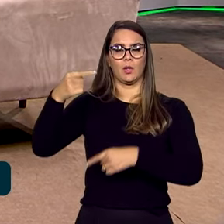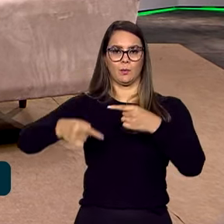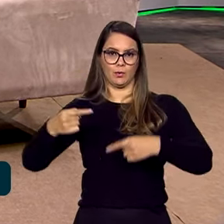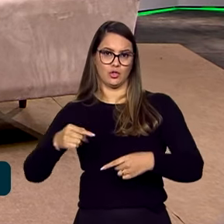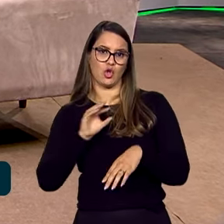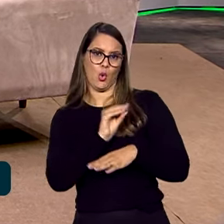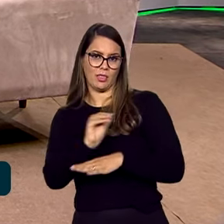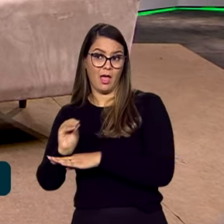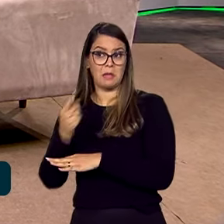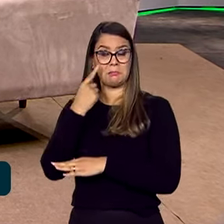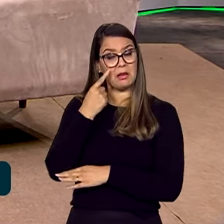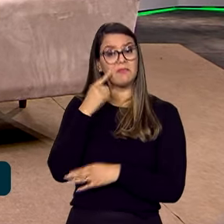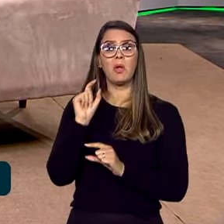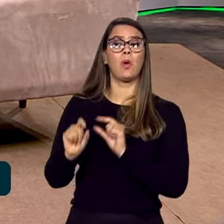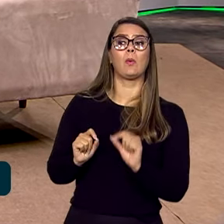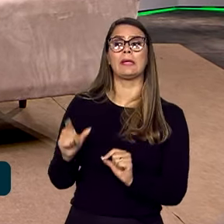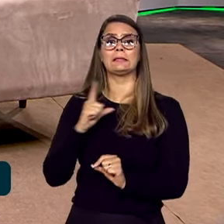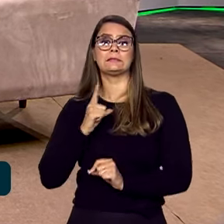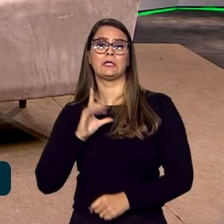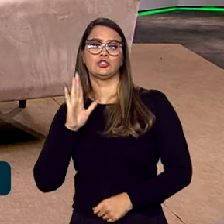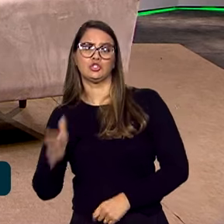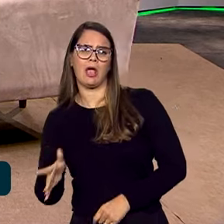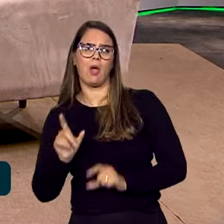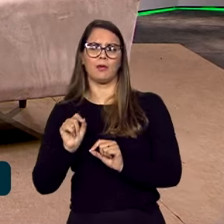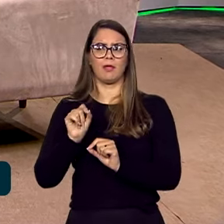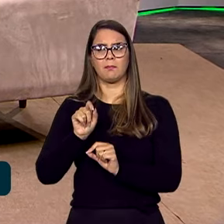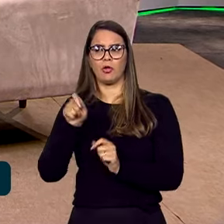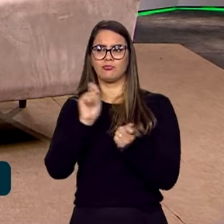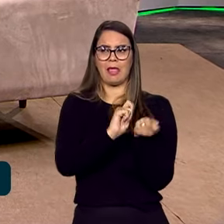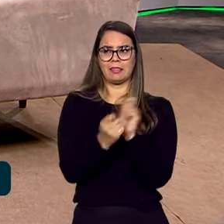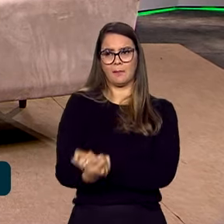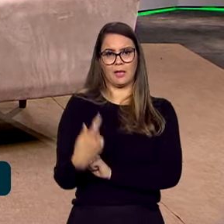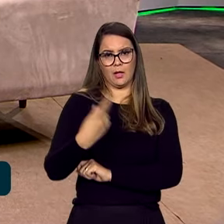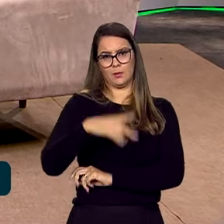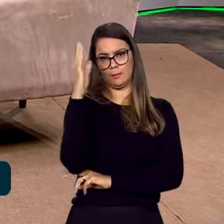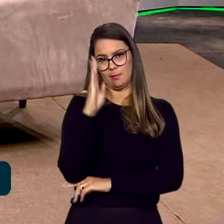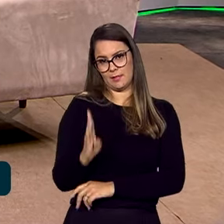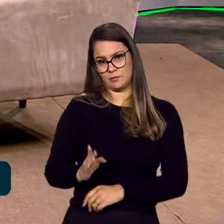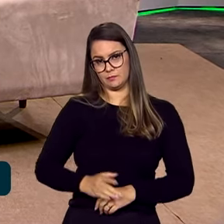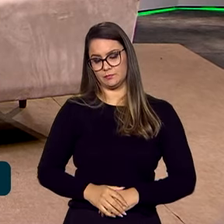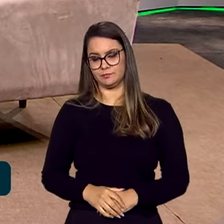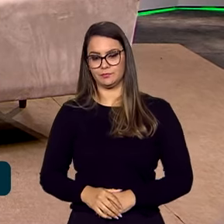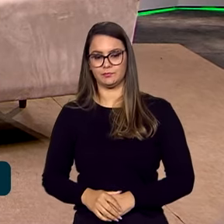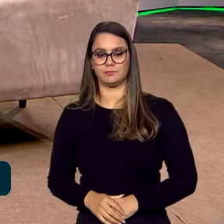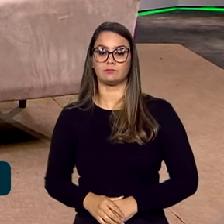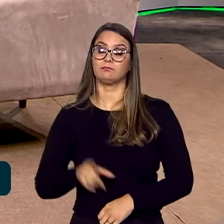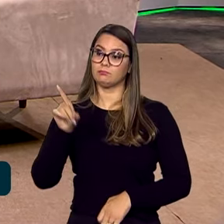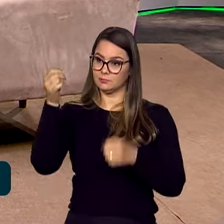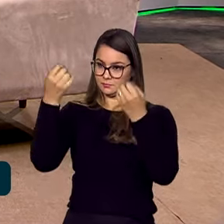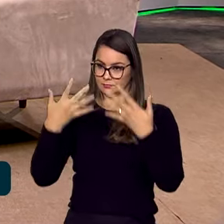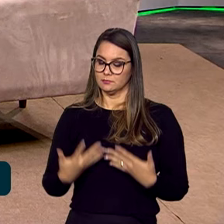de cuidado, para ver exatamente o que existe e o que poderia ser adaptado para a realidade brasileira. Agora, a senhora já